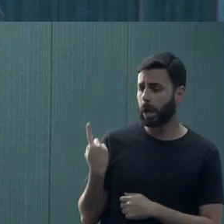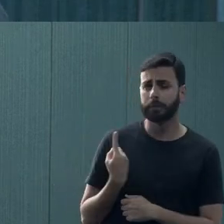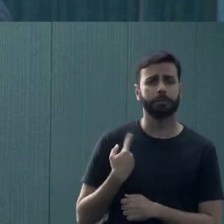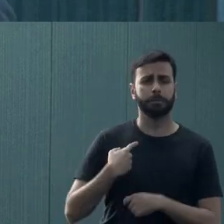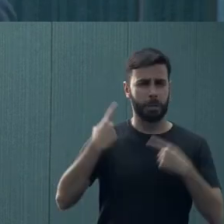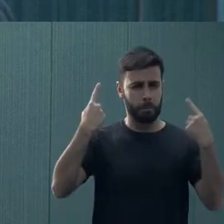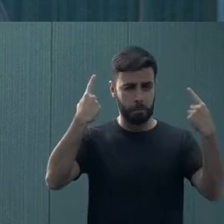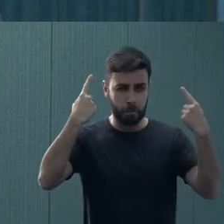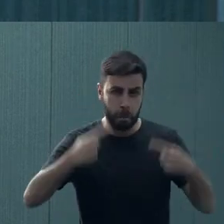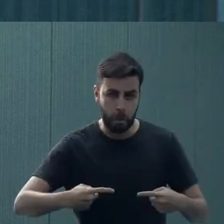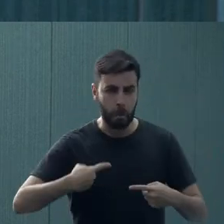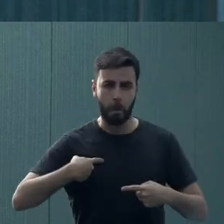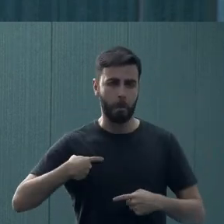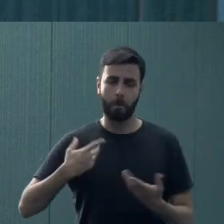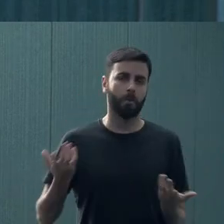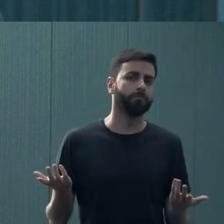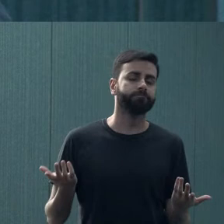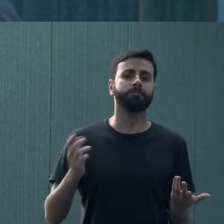competitividade,